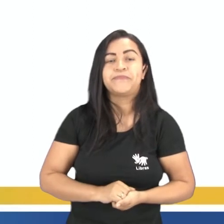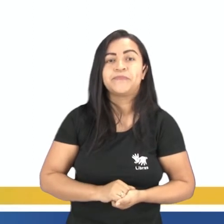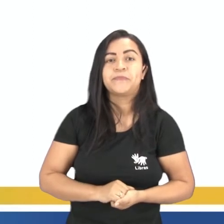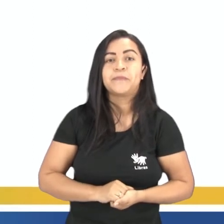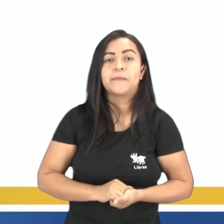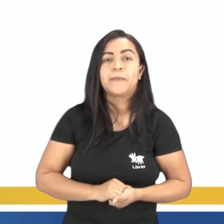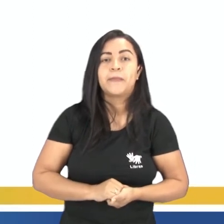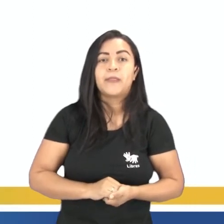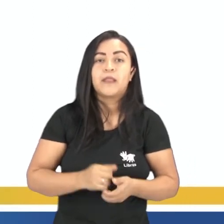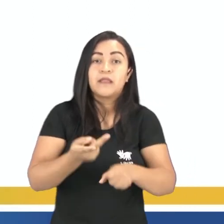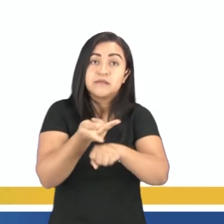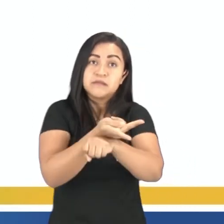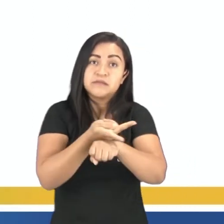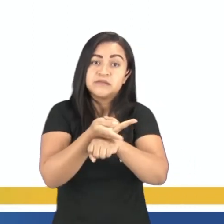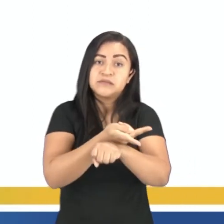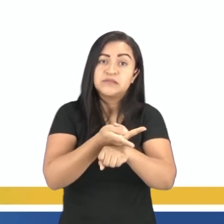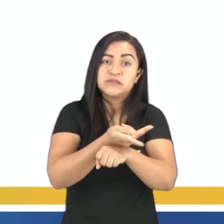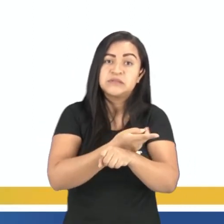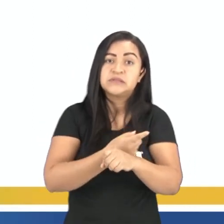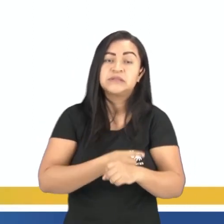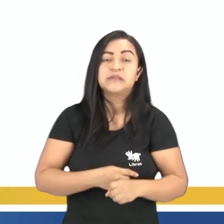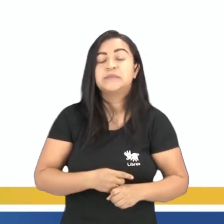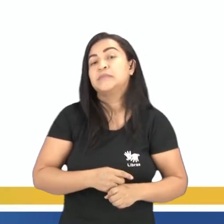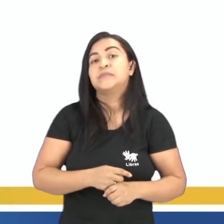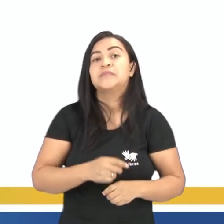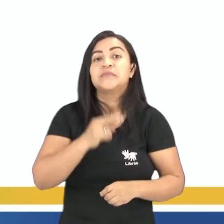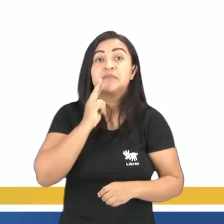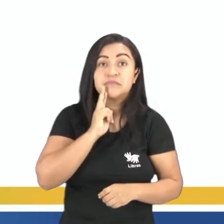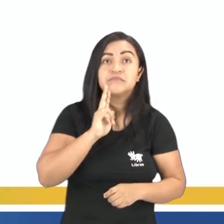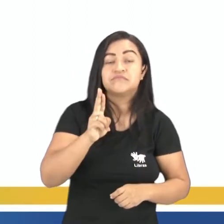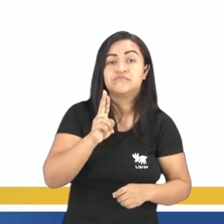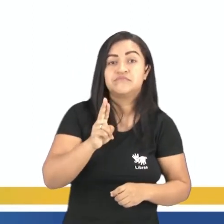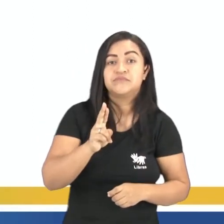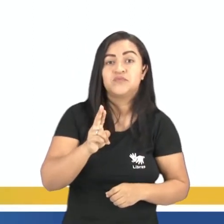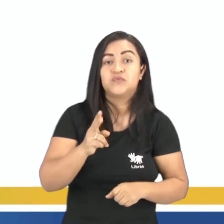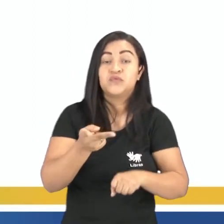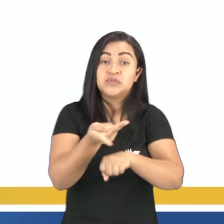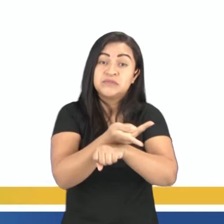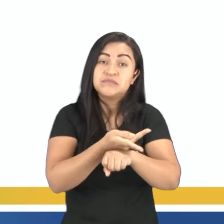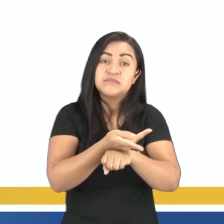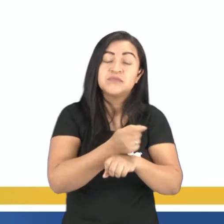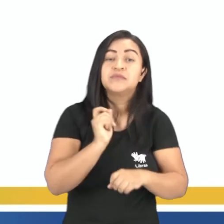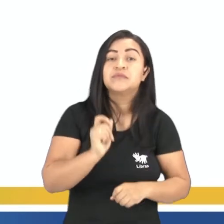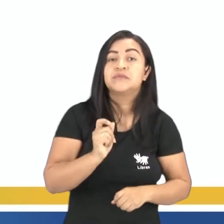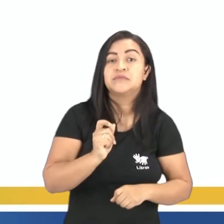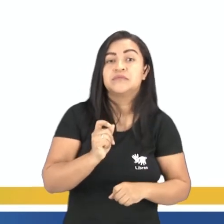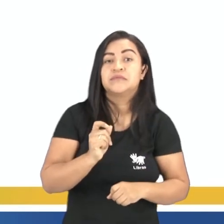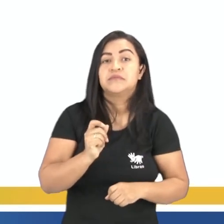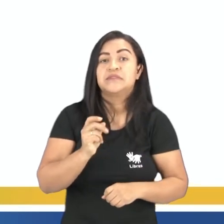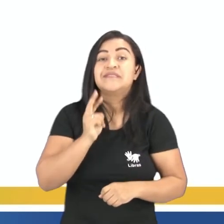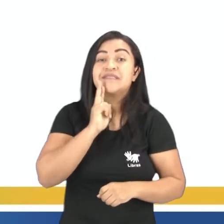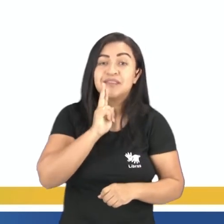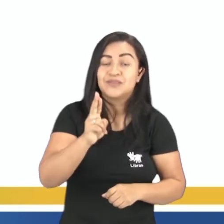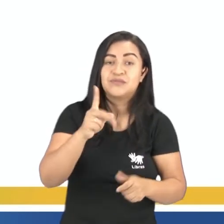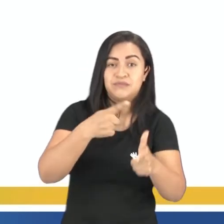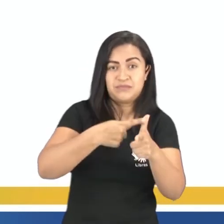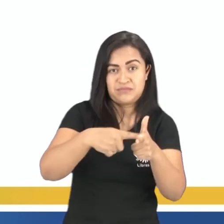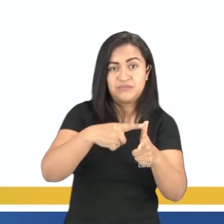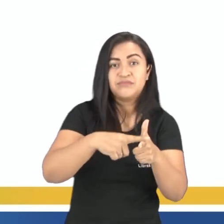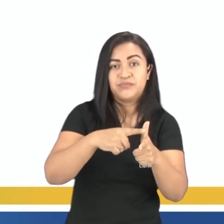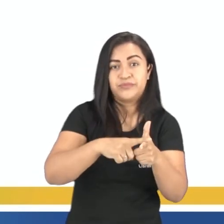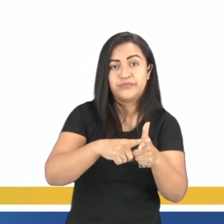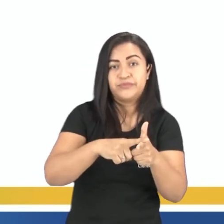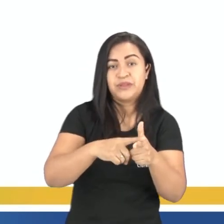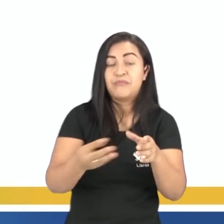a busca por solução. Aí você vai buscar o quê? Solucionar aquele conflito, aquele problema que foi mostrado dentro da